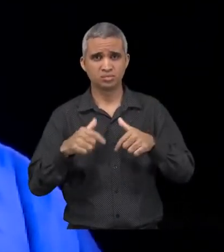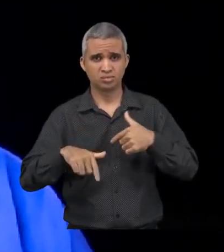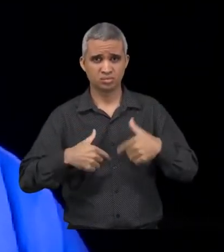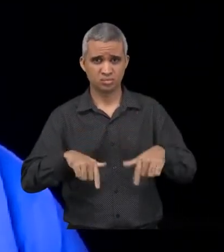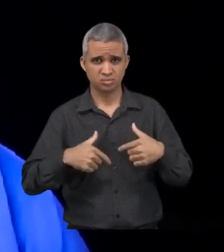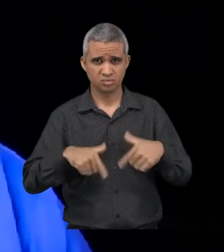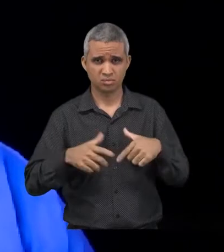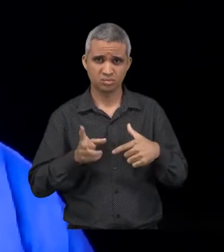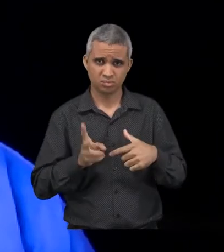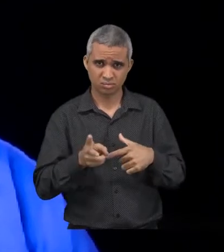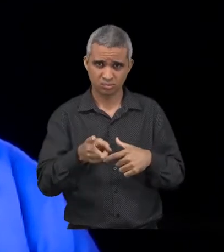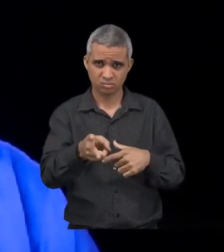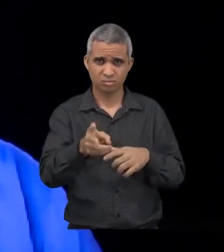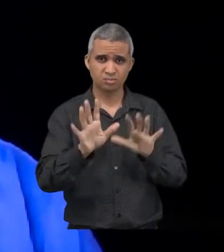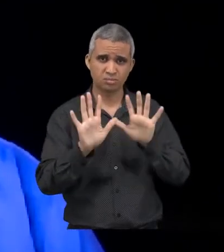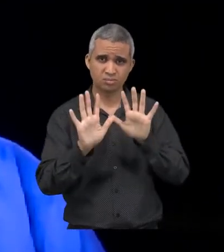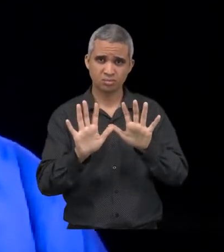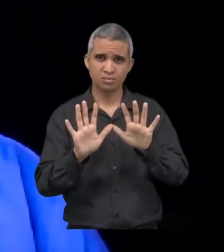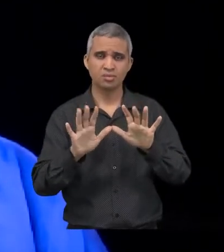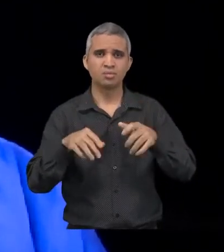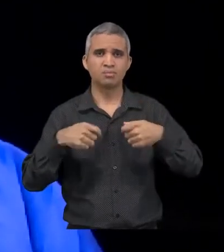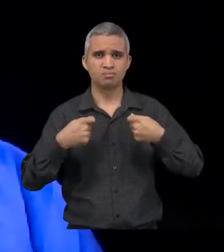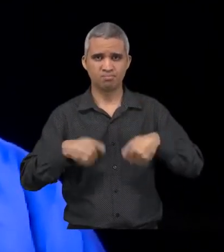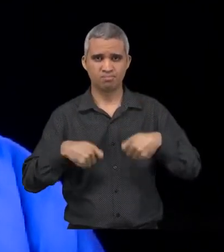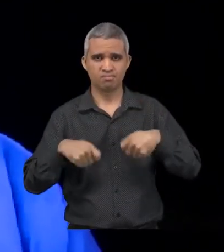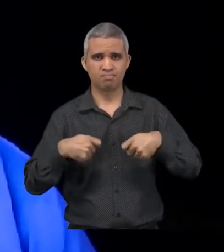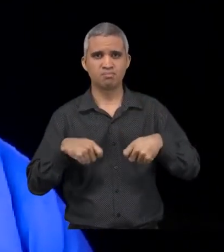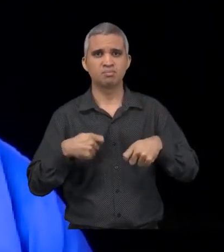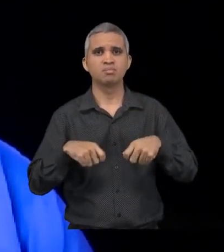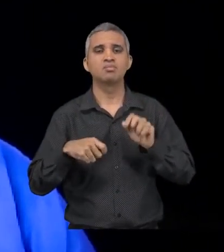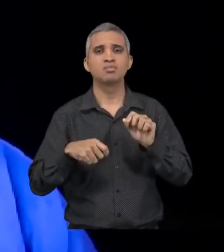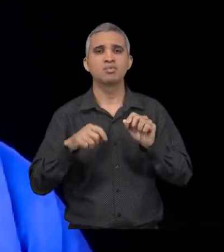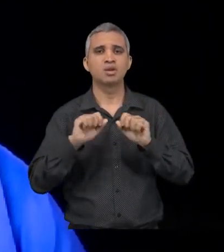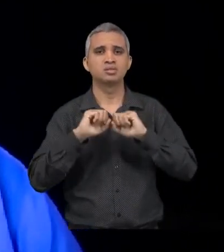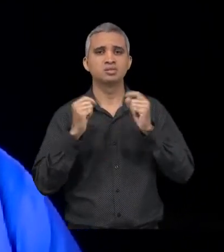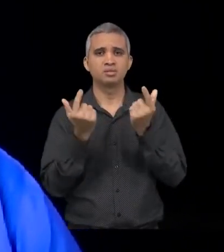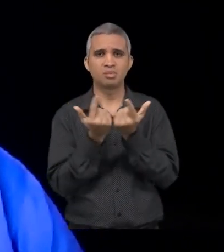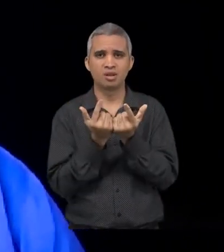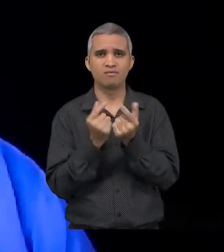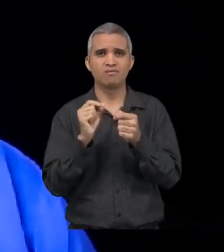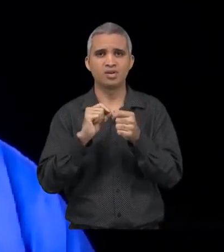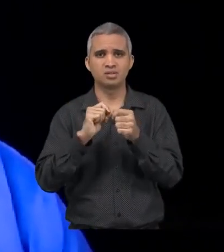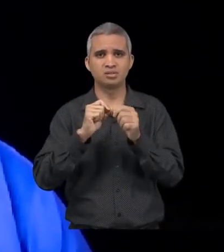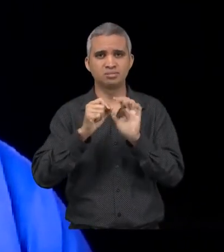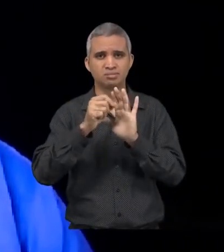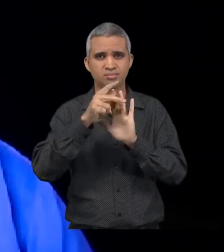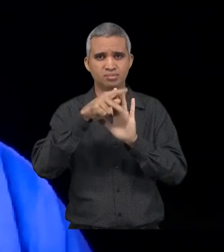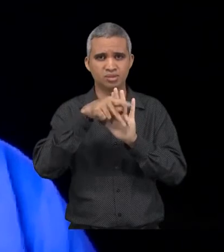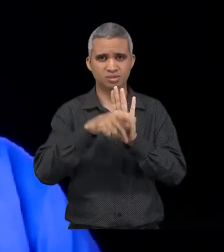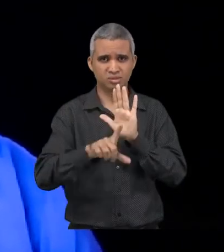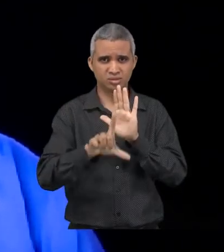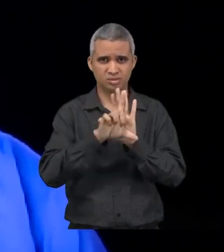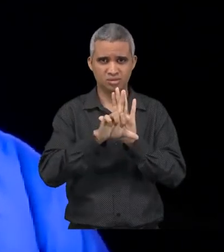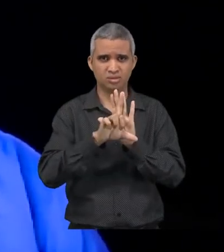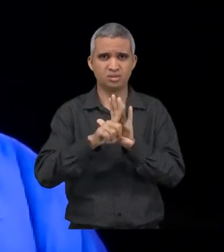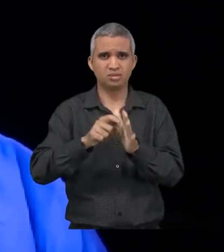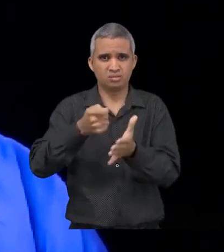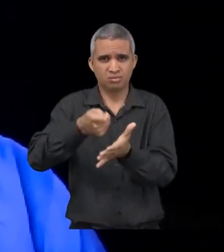mantidos, mas era necessária essa intervenção da Assembleia Legislativa para garantir os direitos